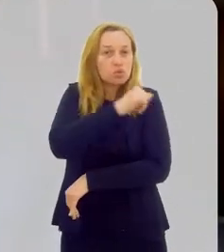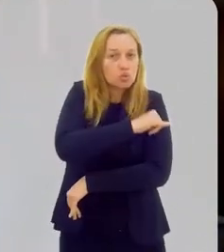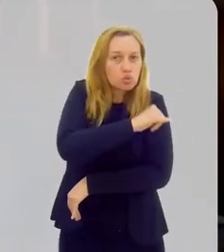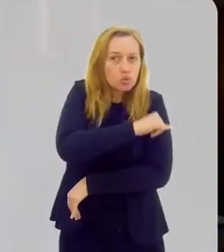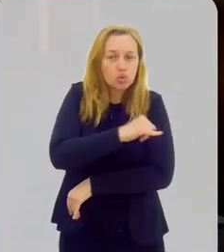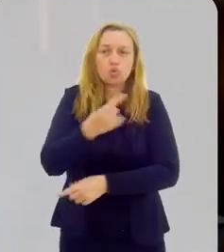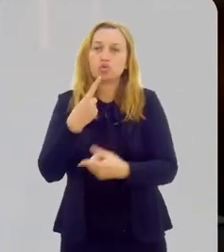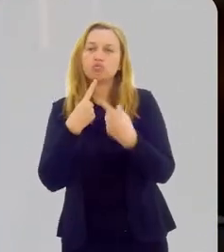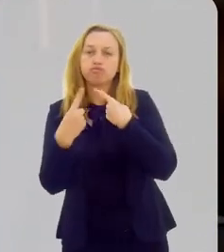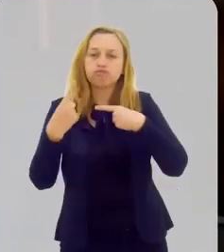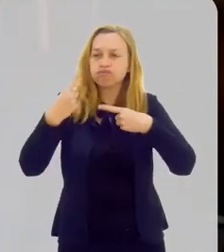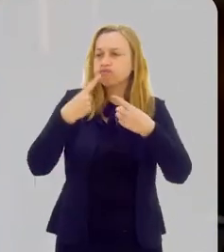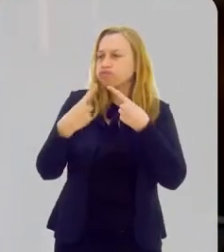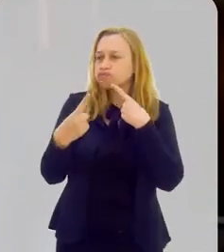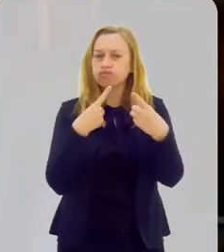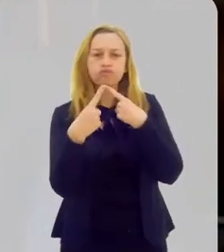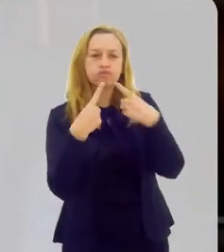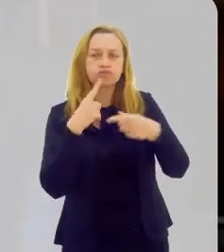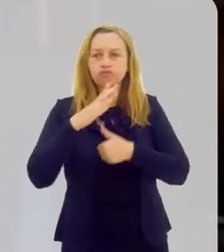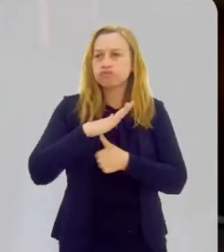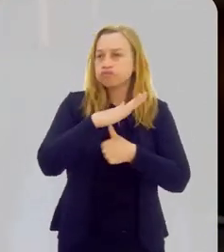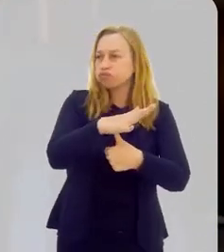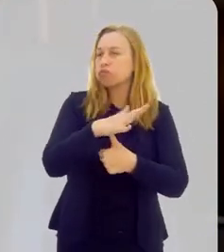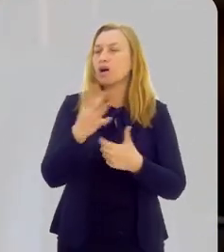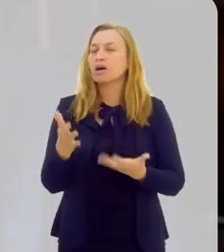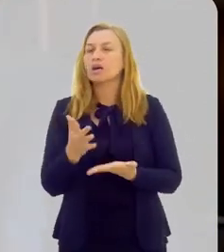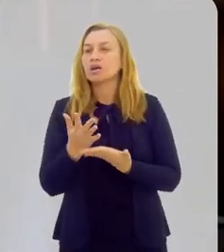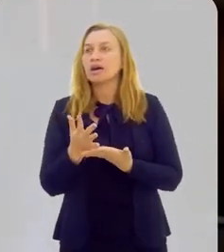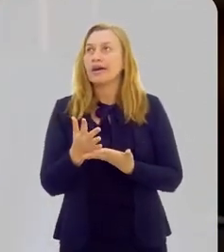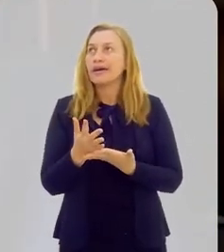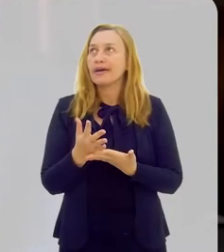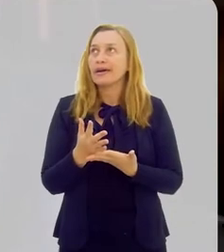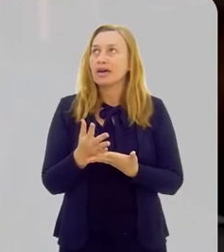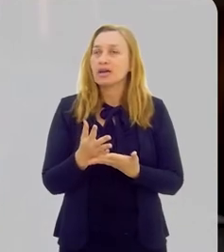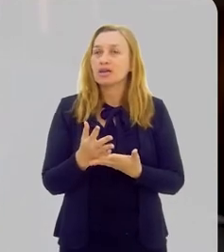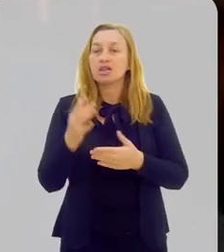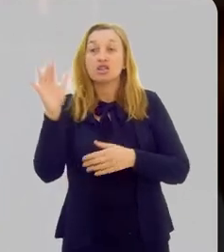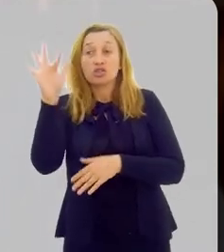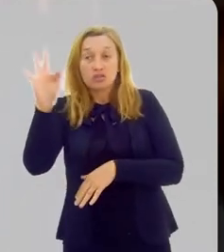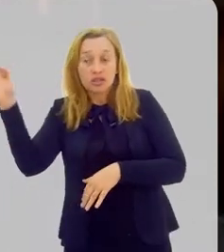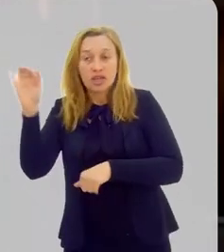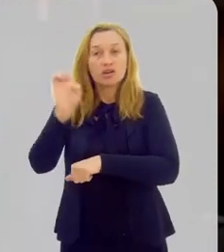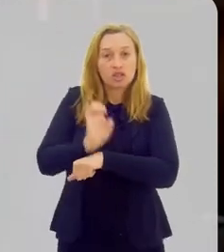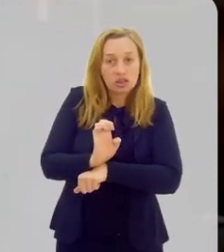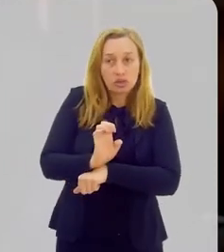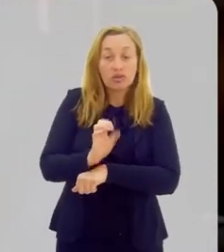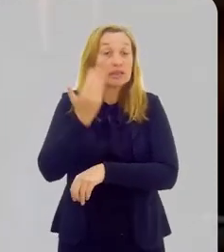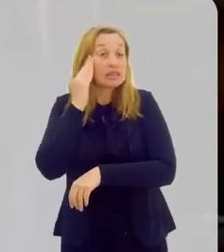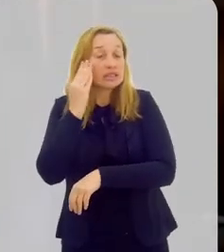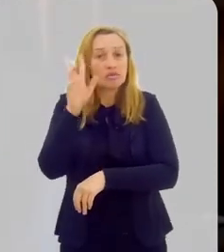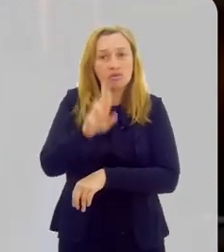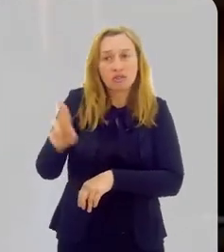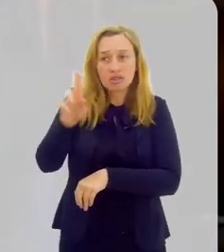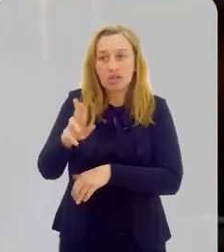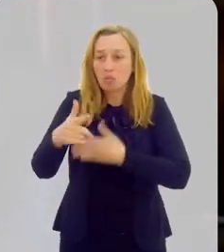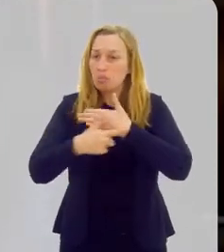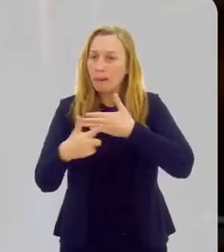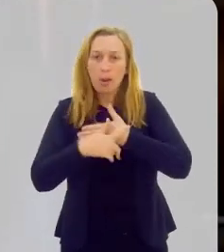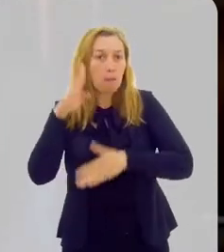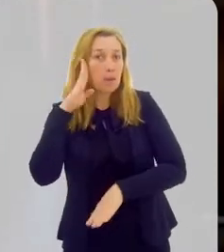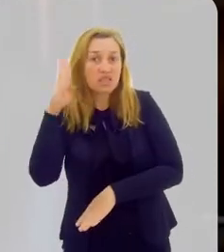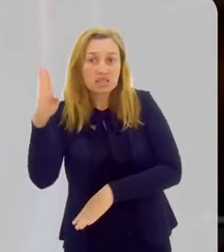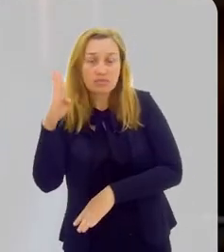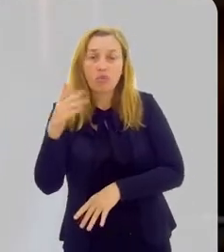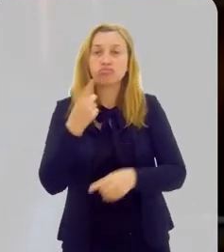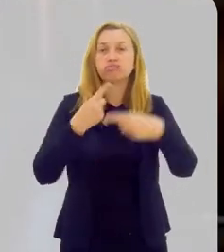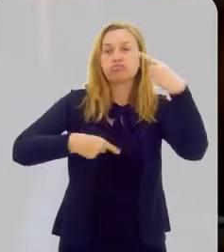As universidades do Rio, a gente tem dialogado, os reitores da Universidade do Rio, tanto estadual quanto federal, entendemos que as universidades